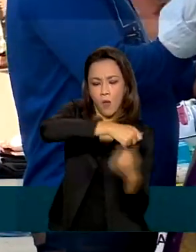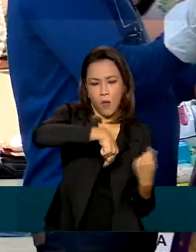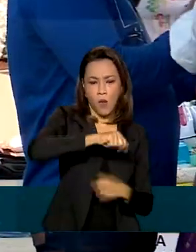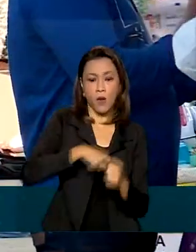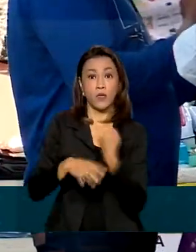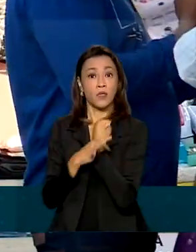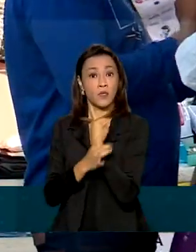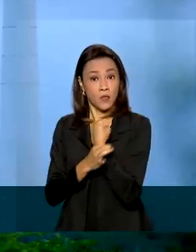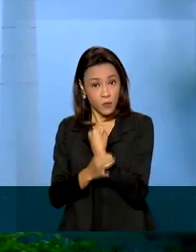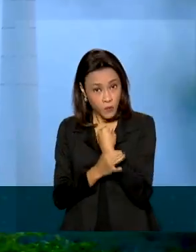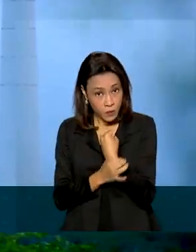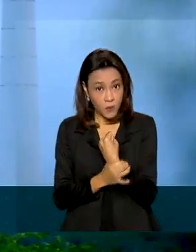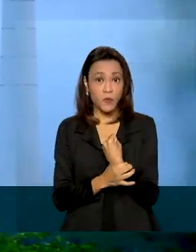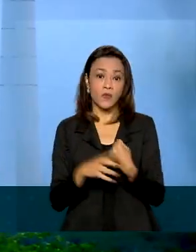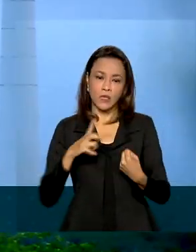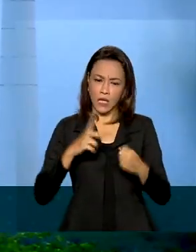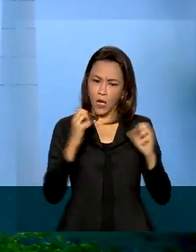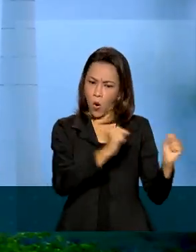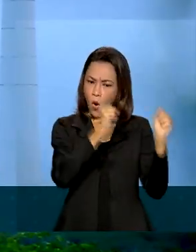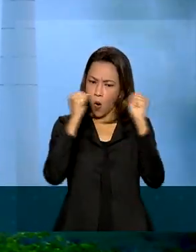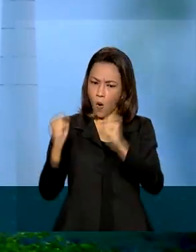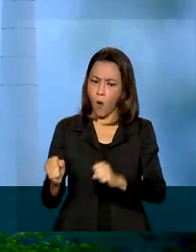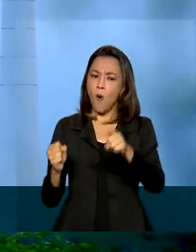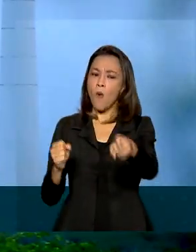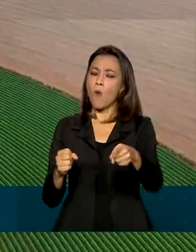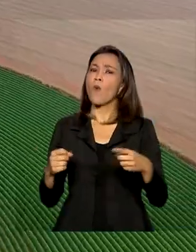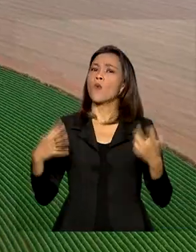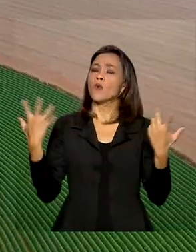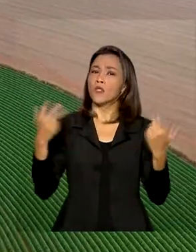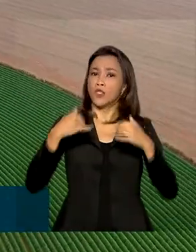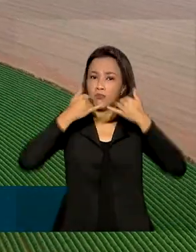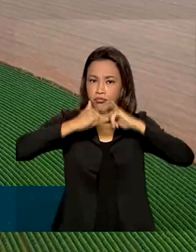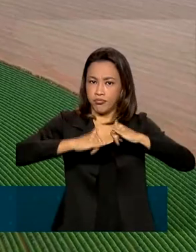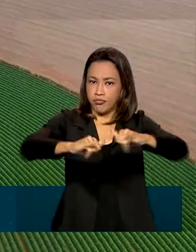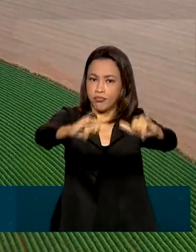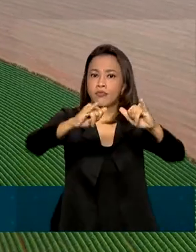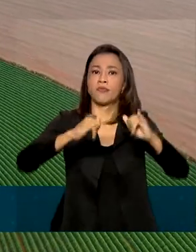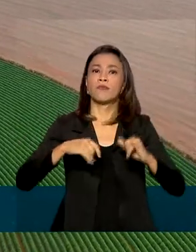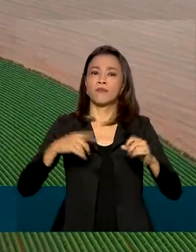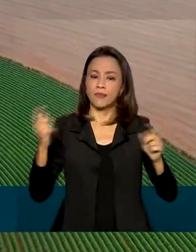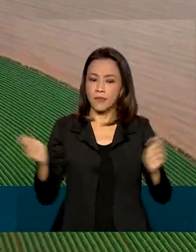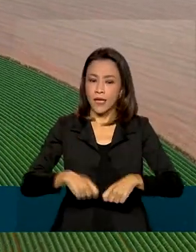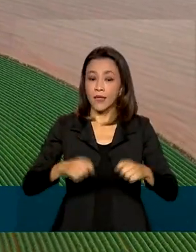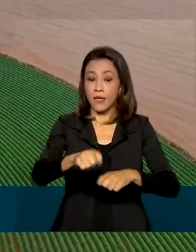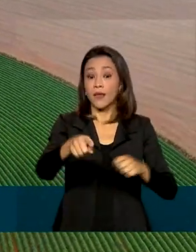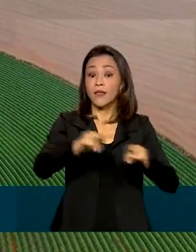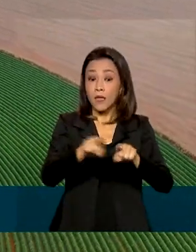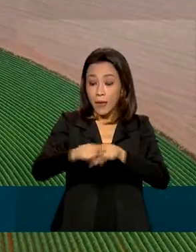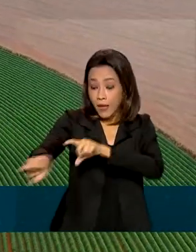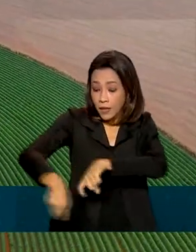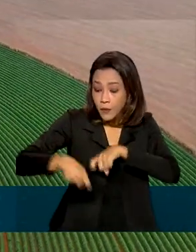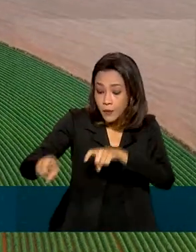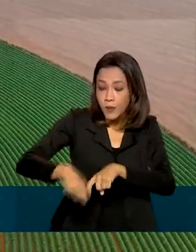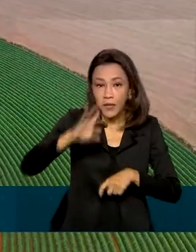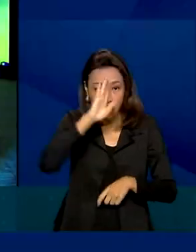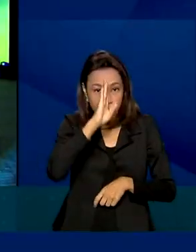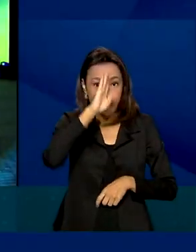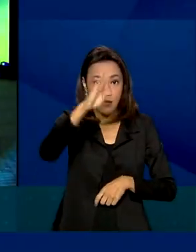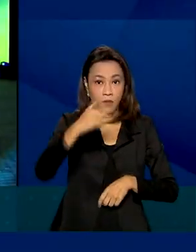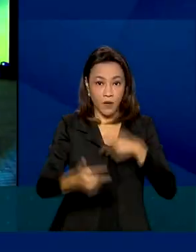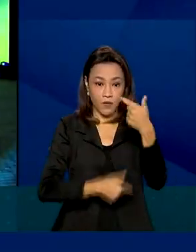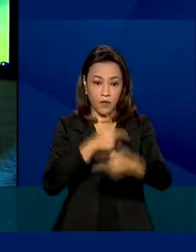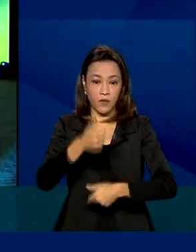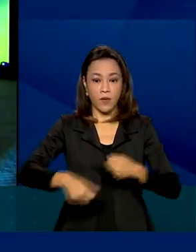grande mercado interno, potencial de energia renovável e agricultura sólida na principal economia da América do Sul.